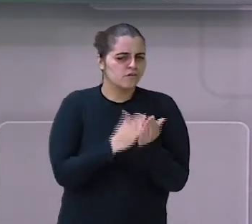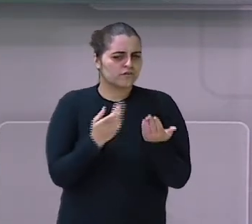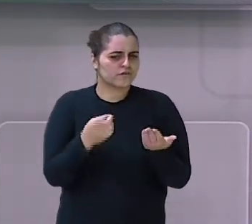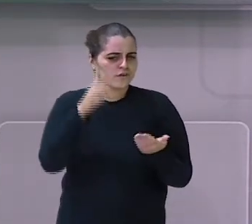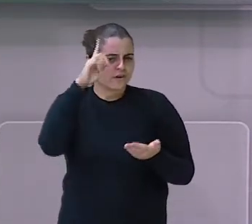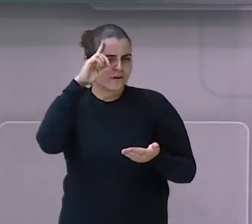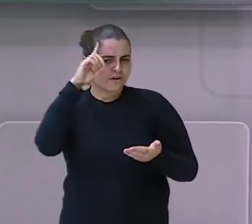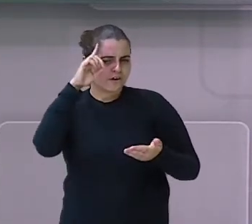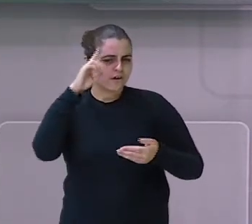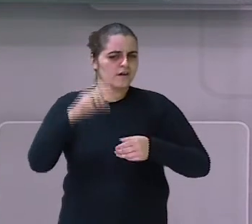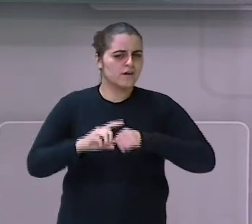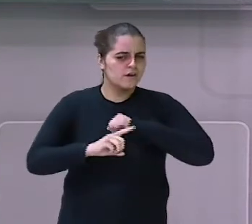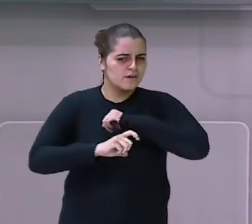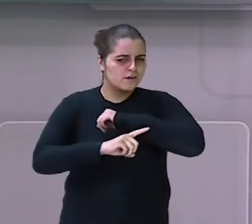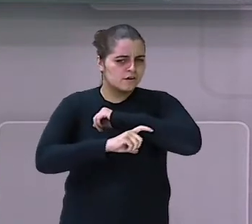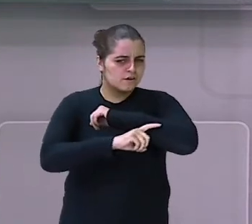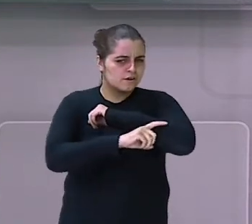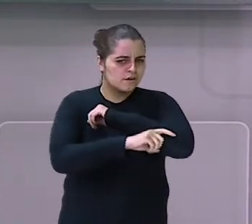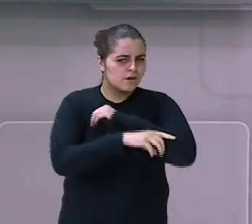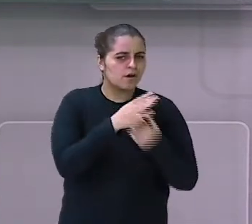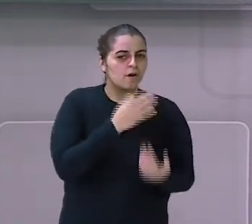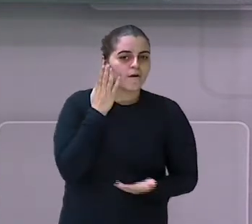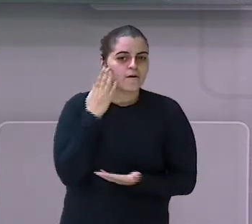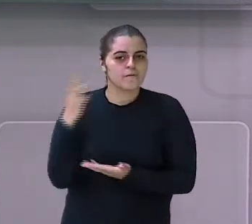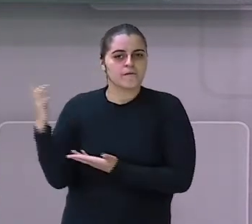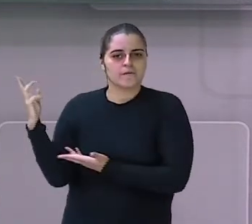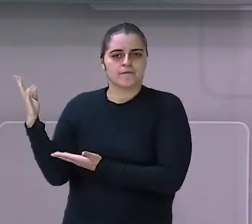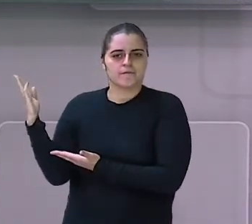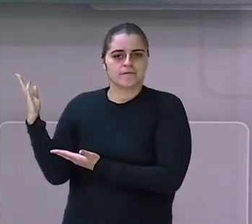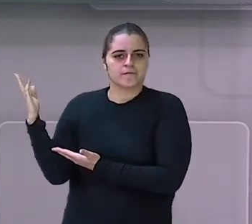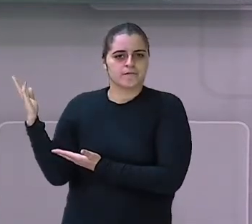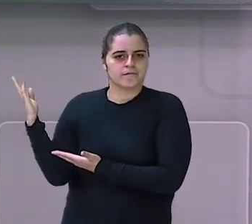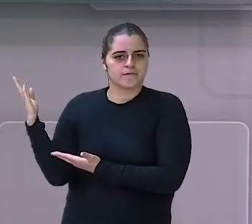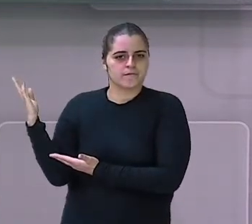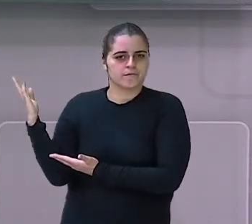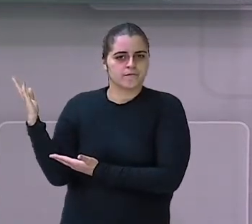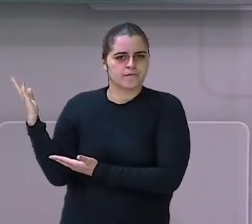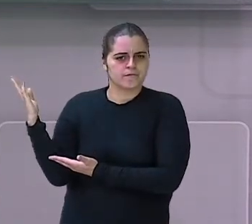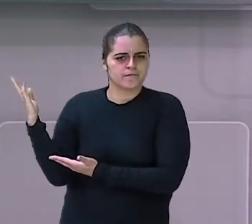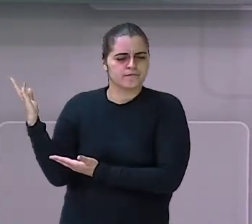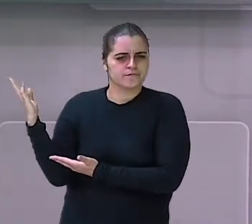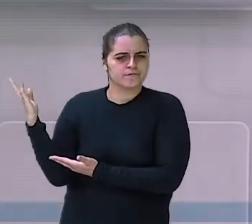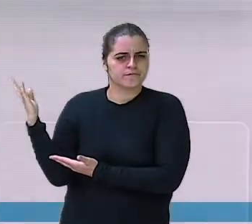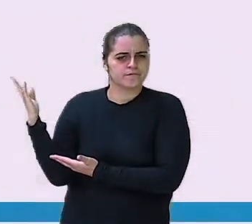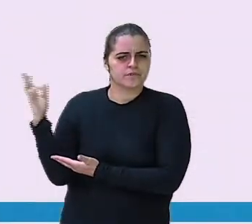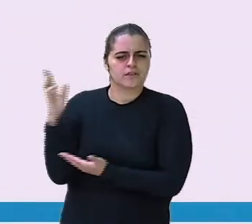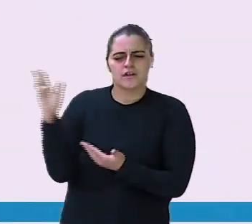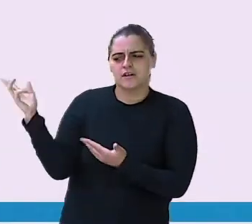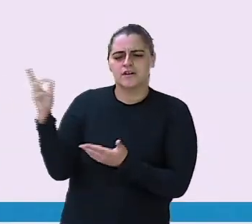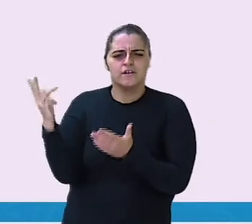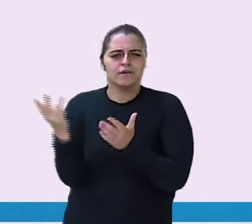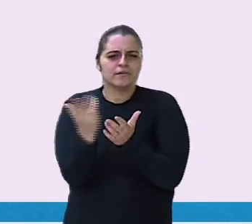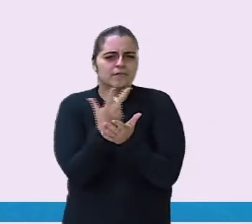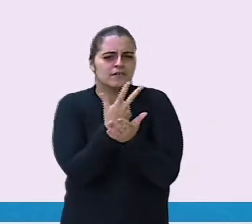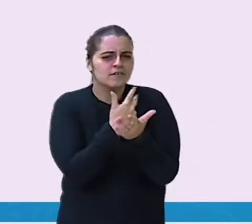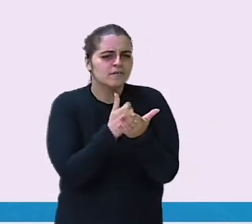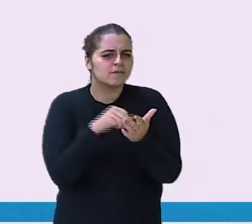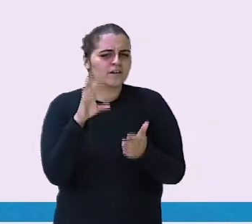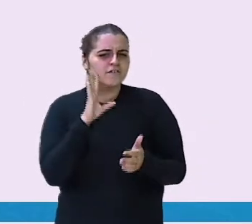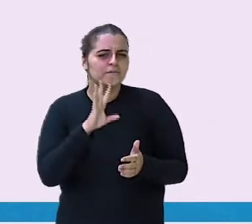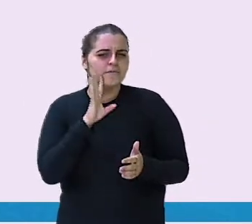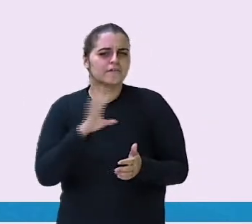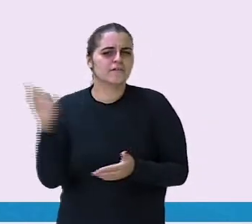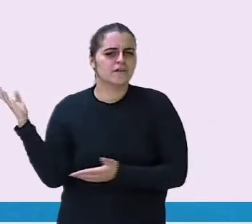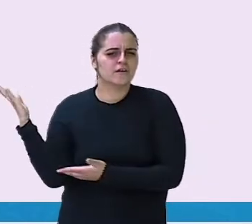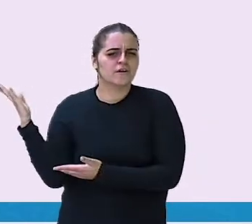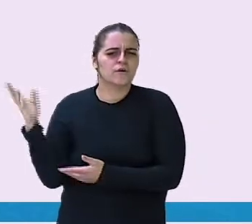Minhoca, ilustrado por Harry Bliss. Vamos lá. Então, aqui temos umas imagens